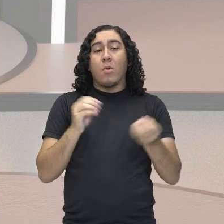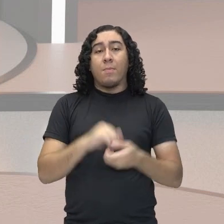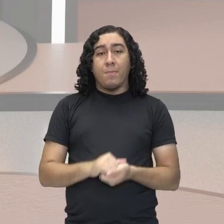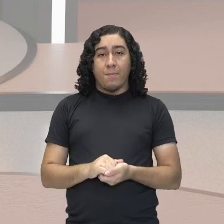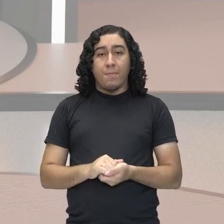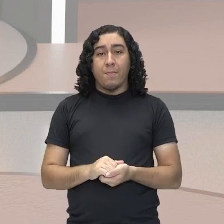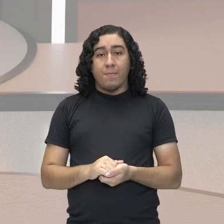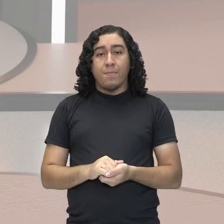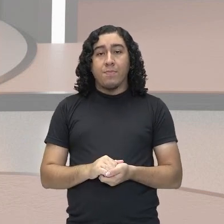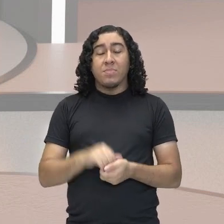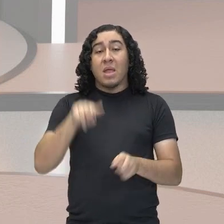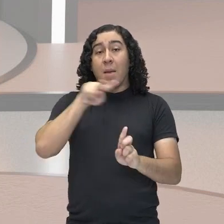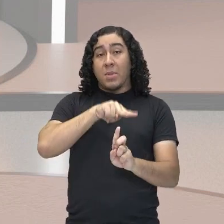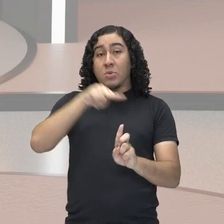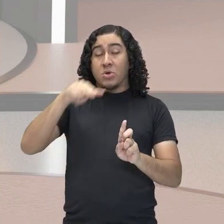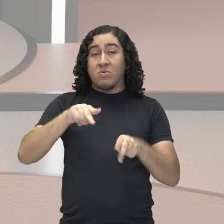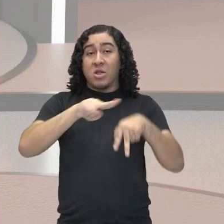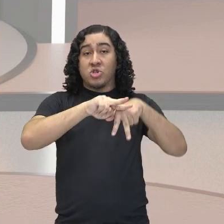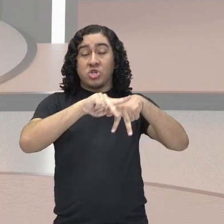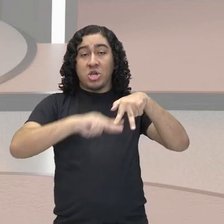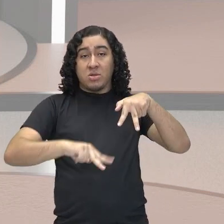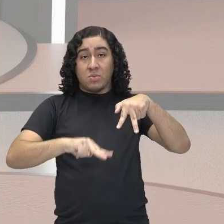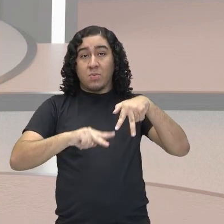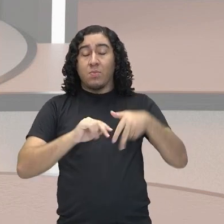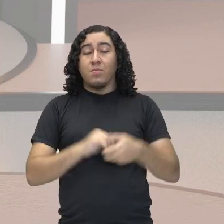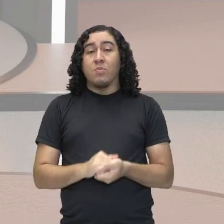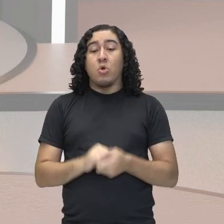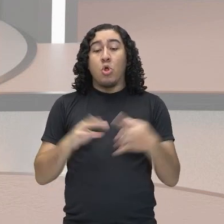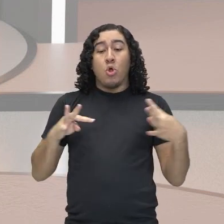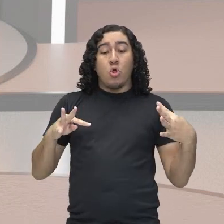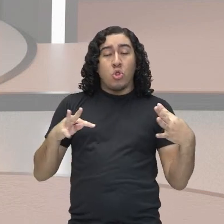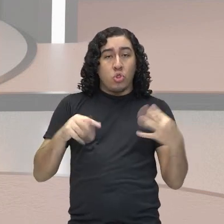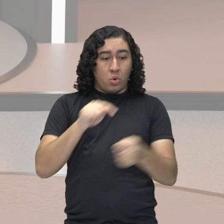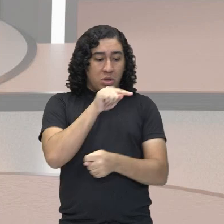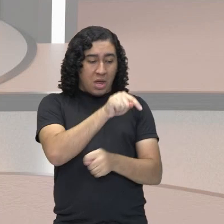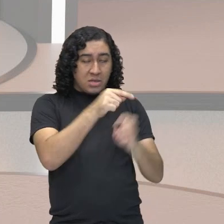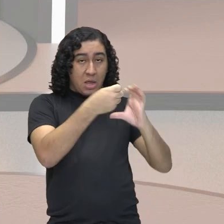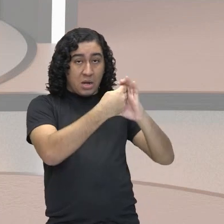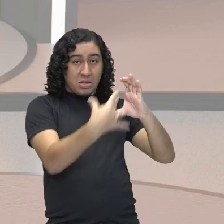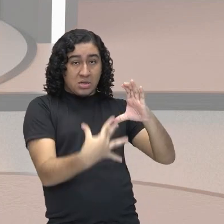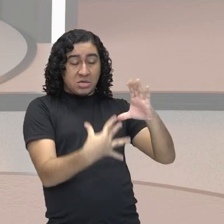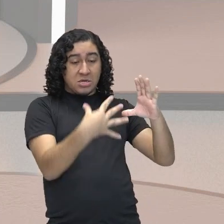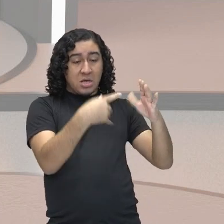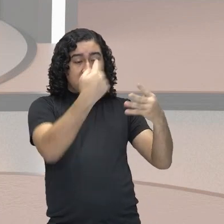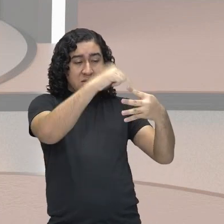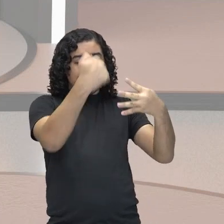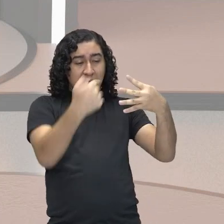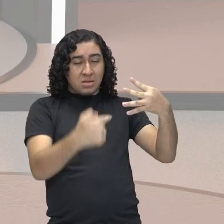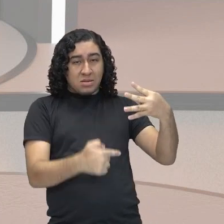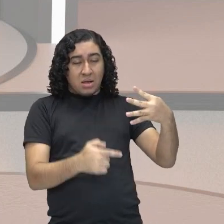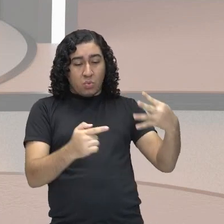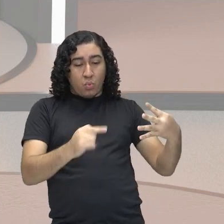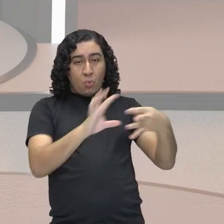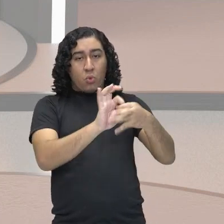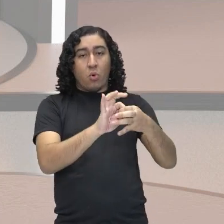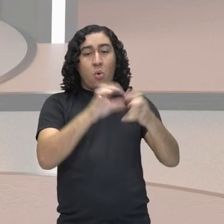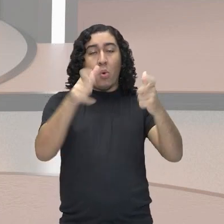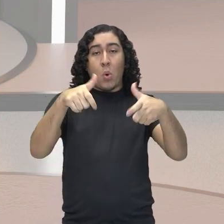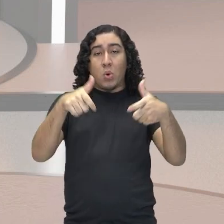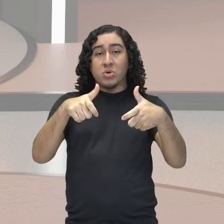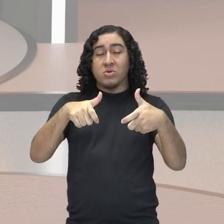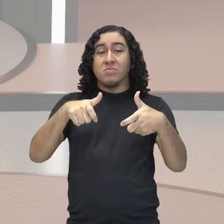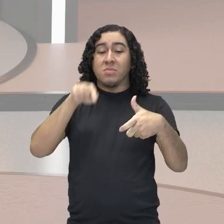vista de gênero. Todos esses elementos que estão aí, eles estão aqui dentro da